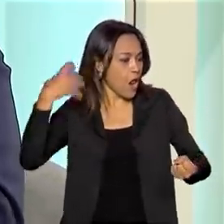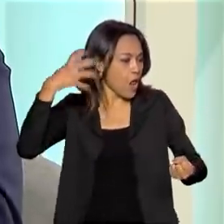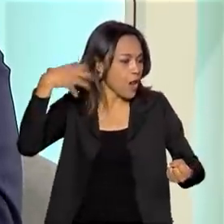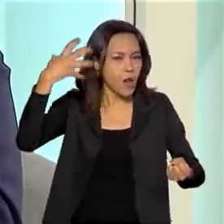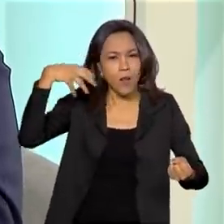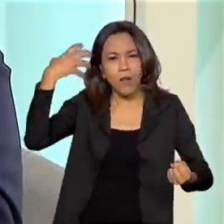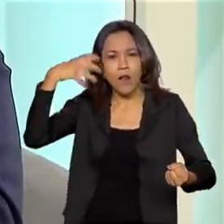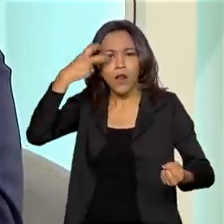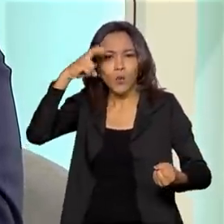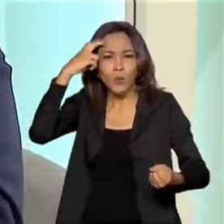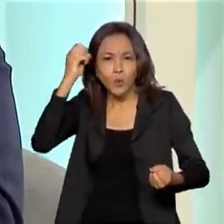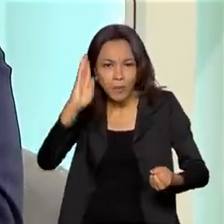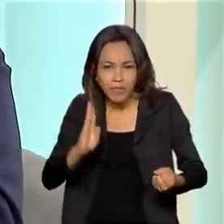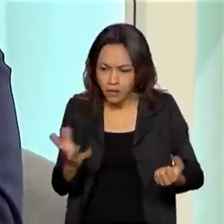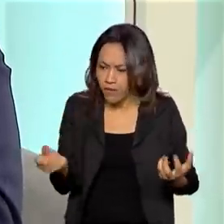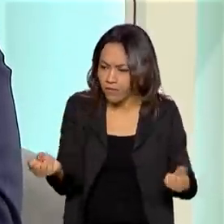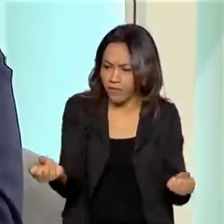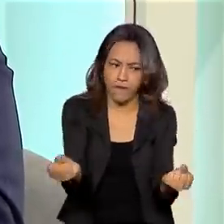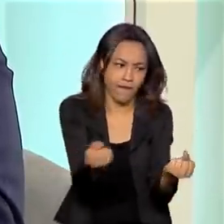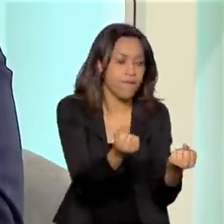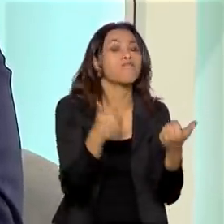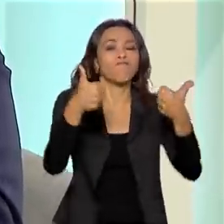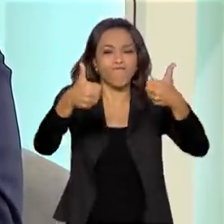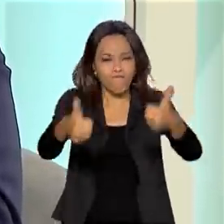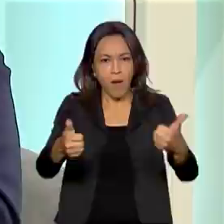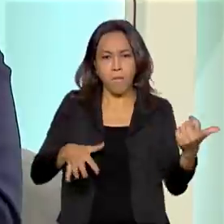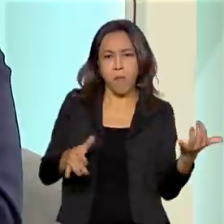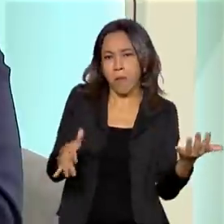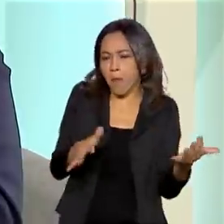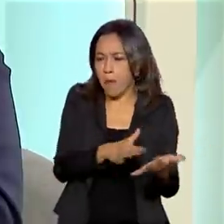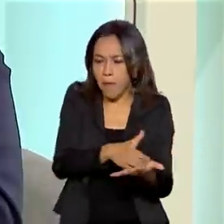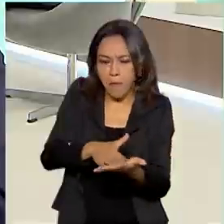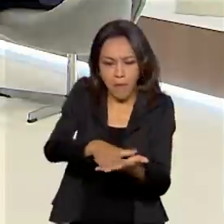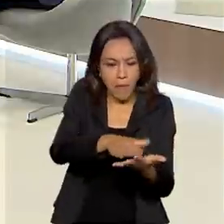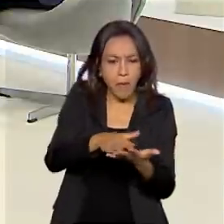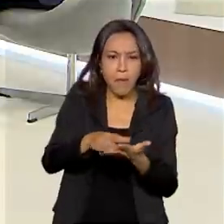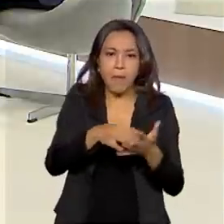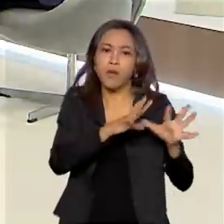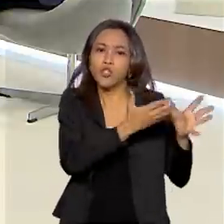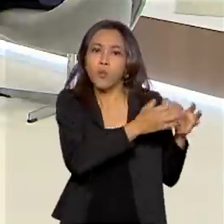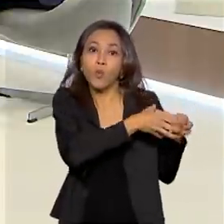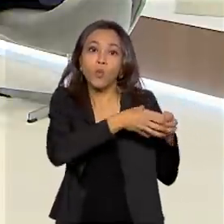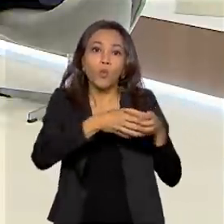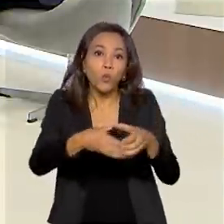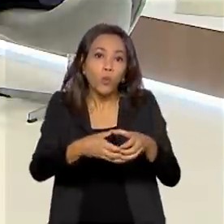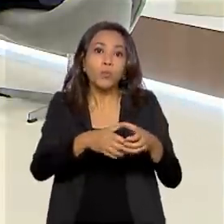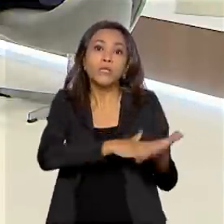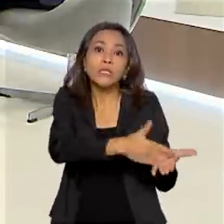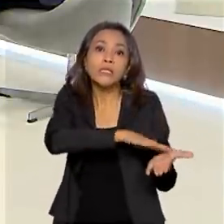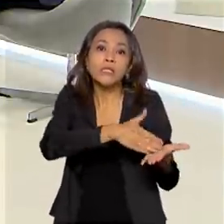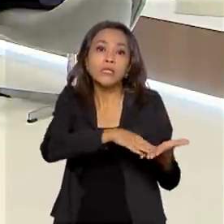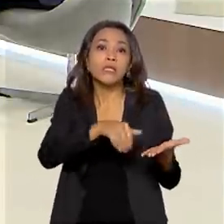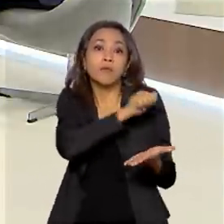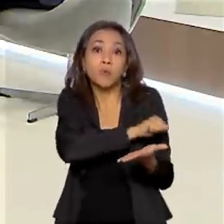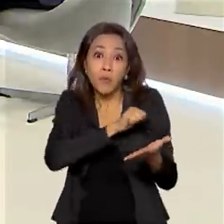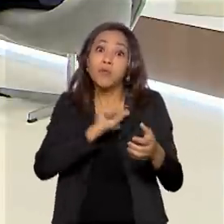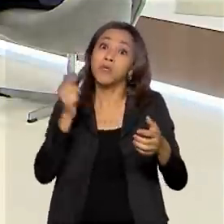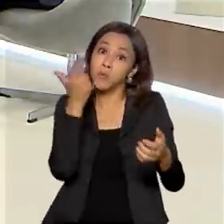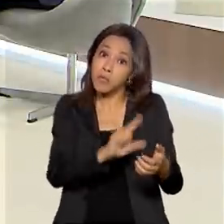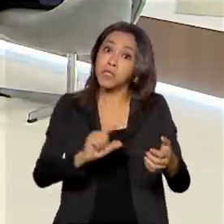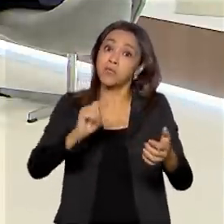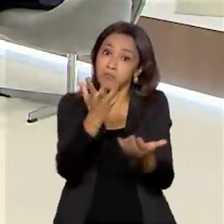brasileiras a partir de um cordão de samba, de um bloco de samba no Rio de Janeiro, e fez essa gravação no convés do navio.